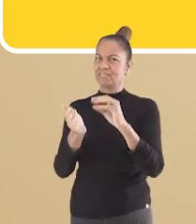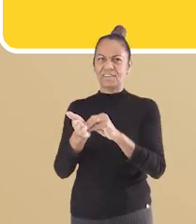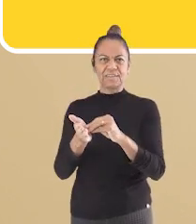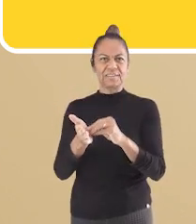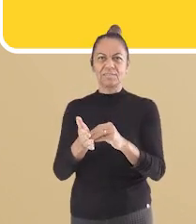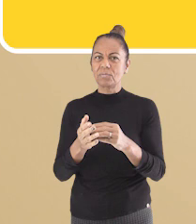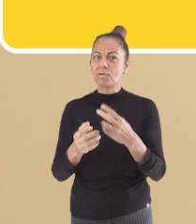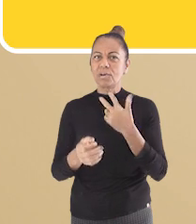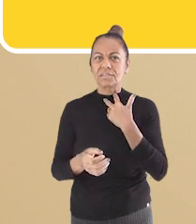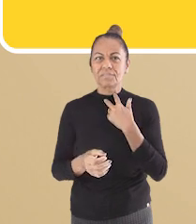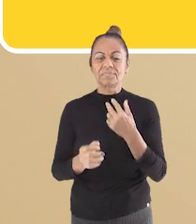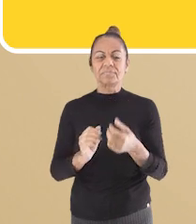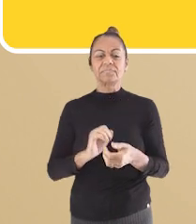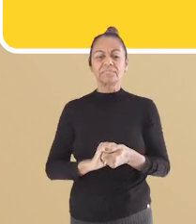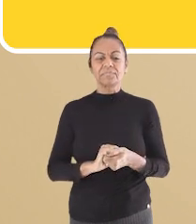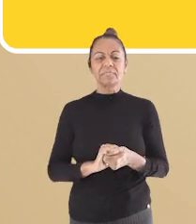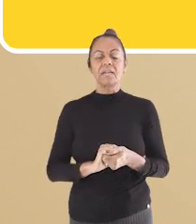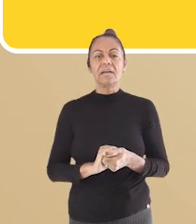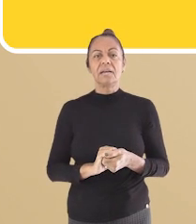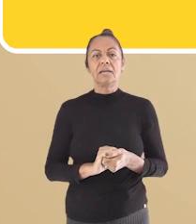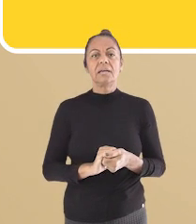faltar no anúncio de vendas.